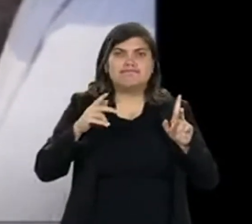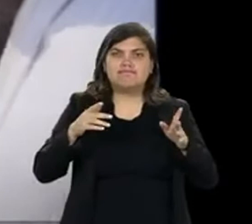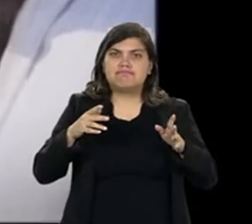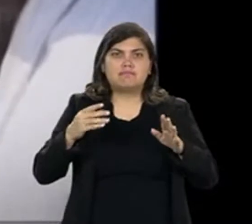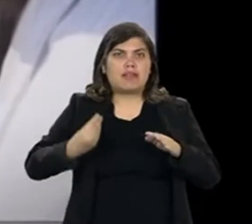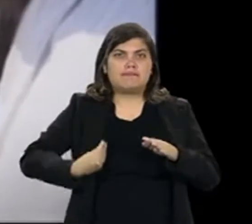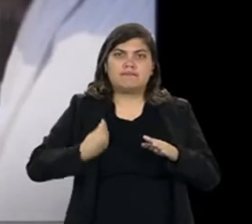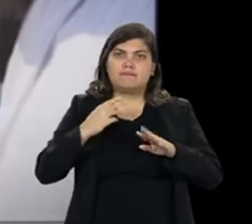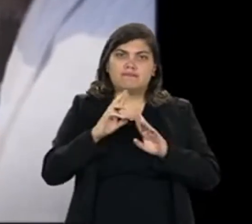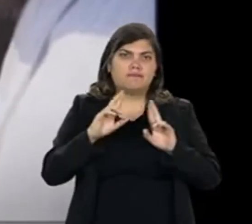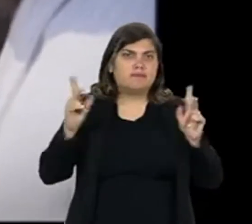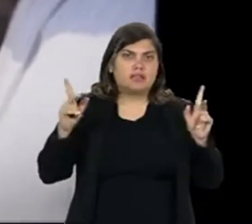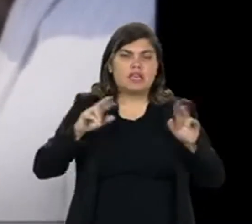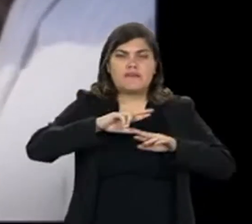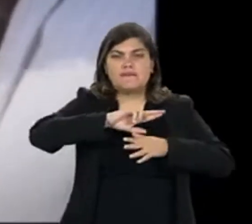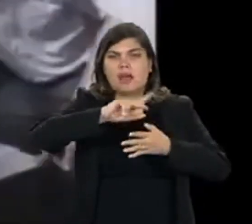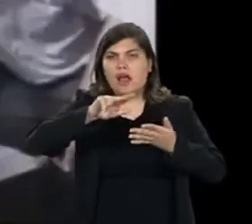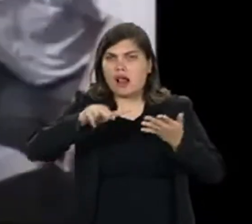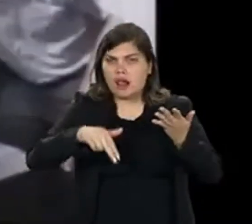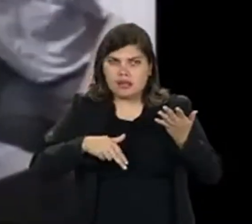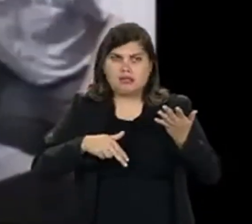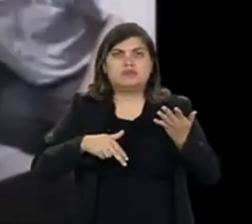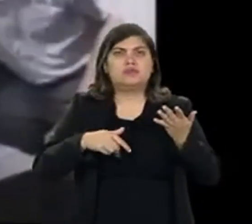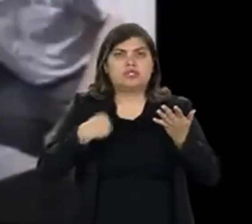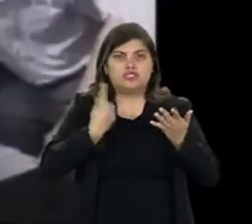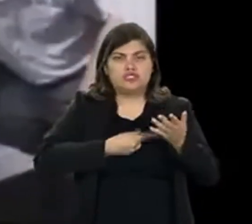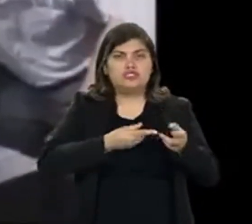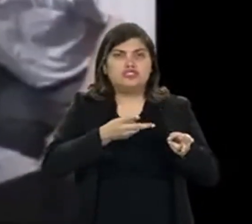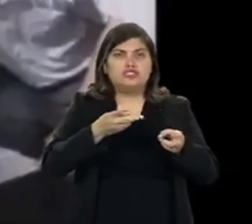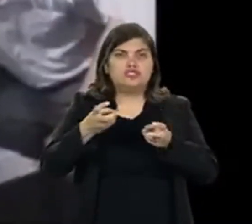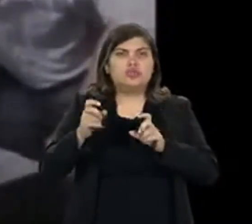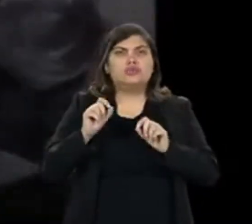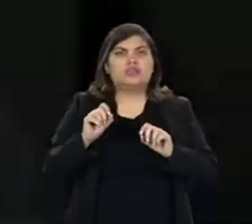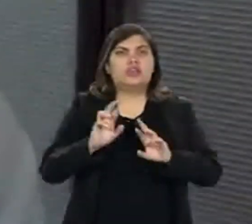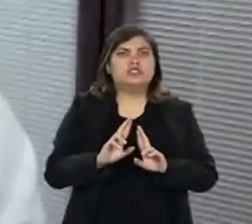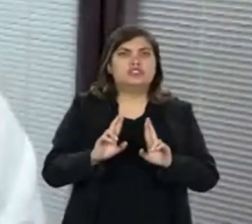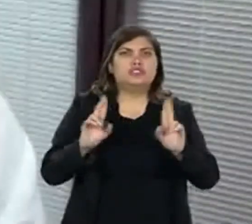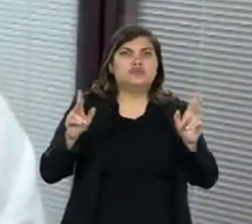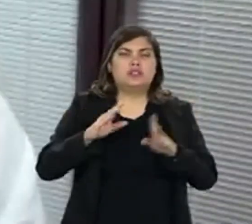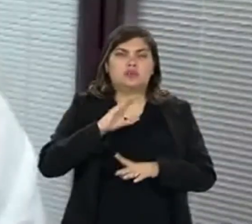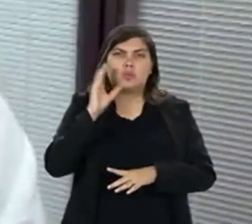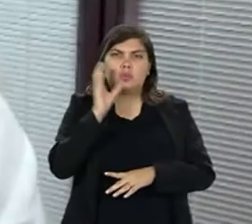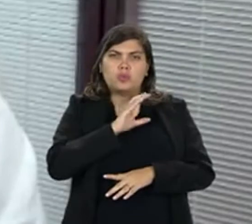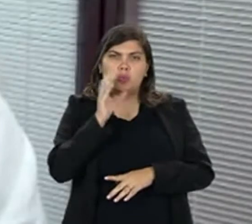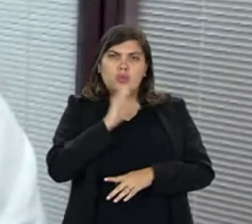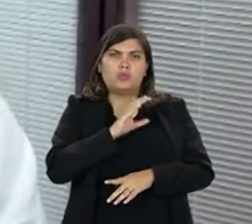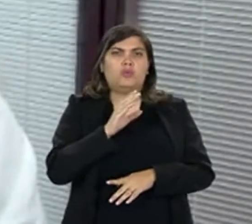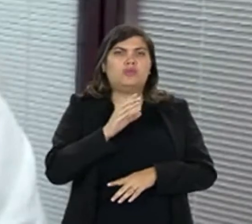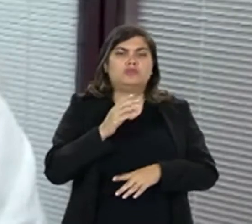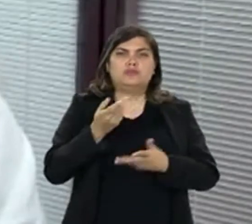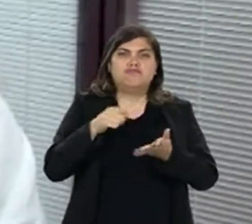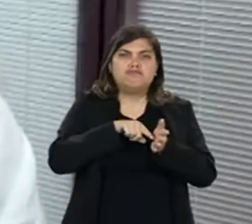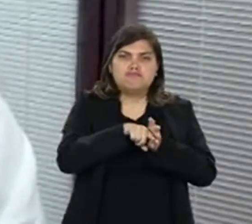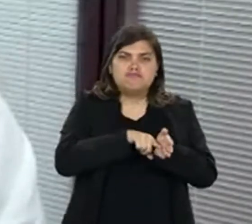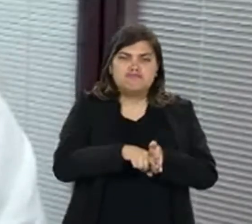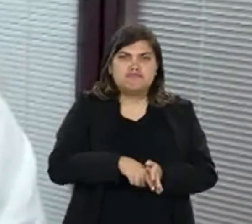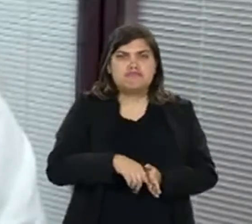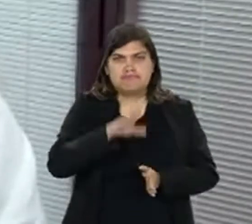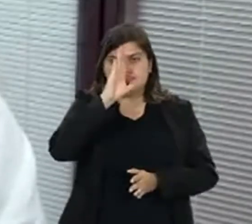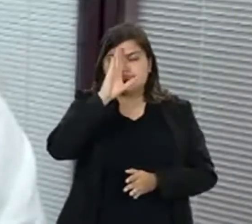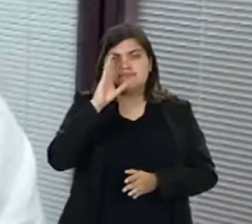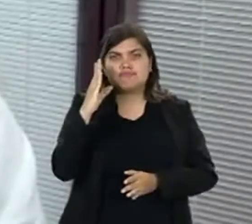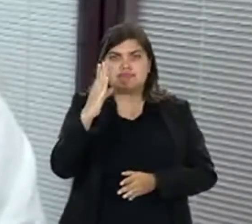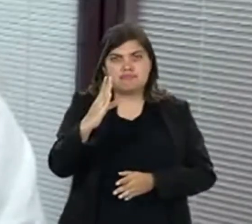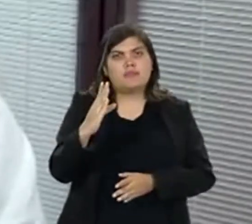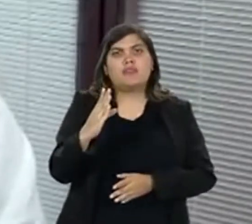A urna foi um divisor de águas em diversos aspectos. E a gente viu a diferença na velocidade de